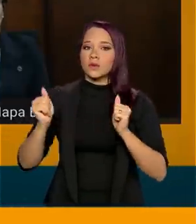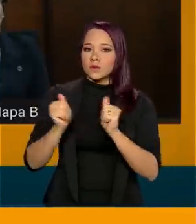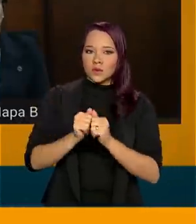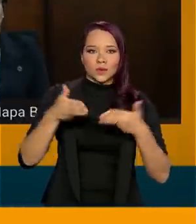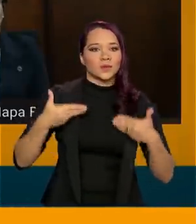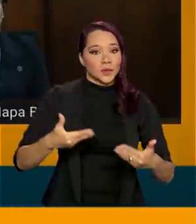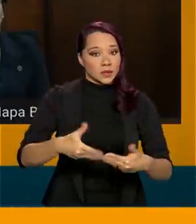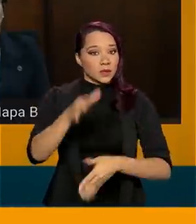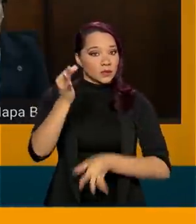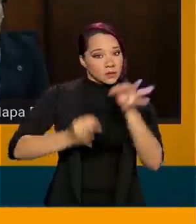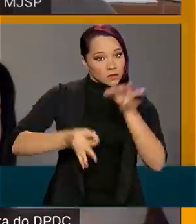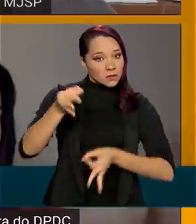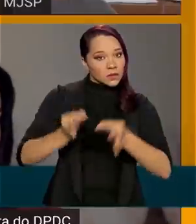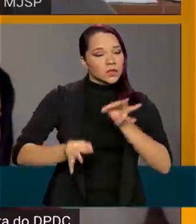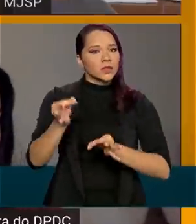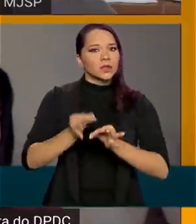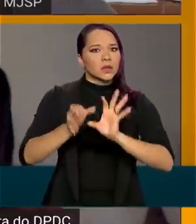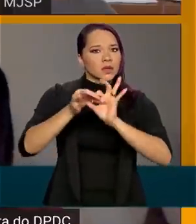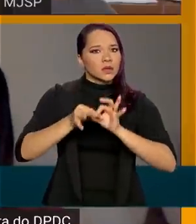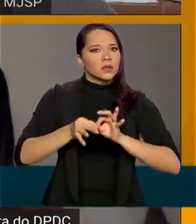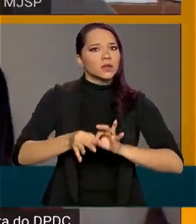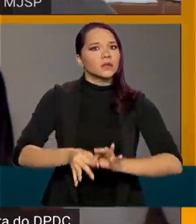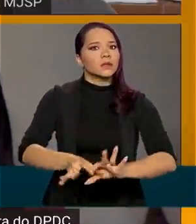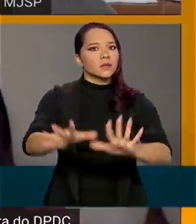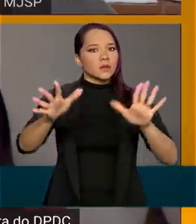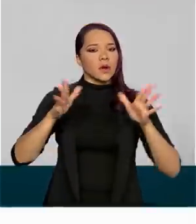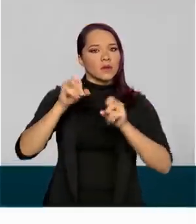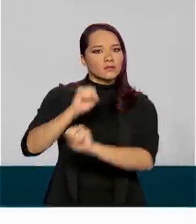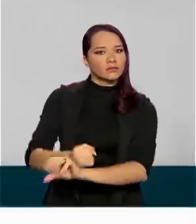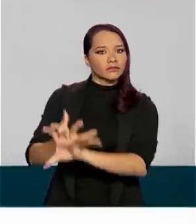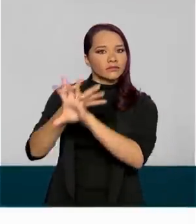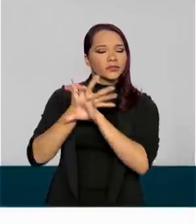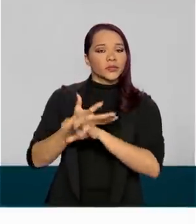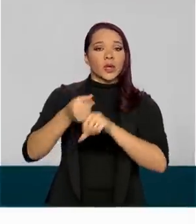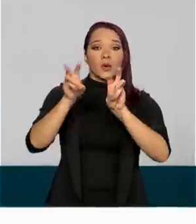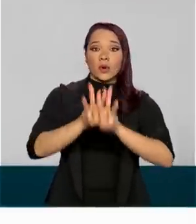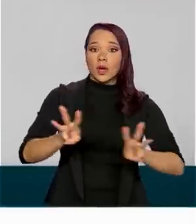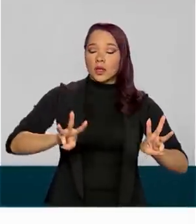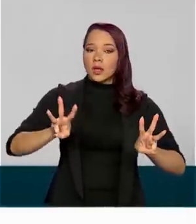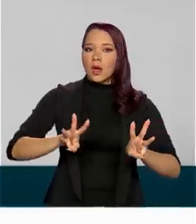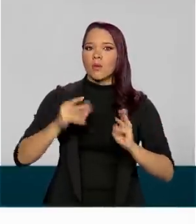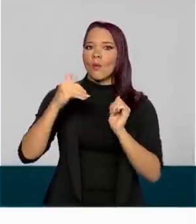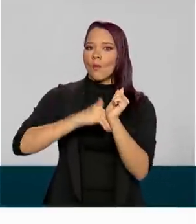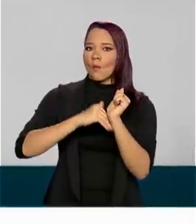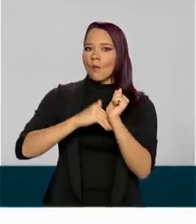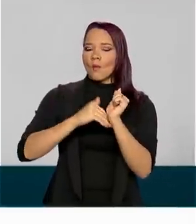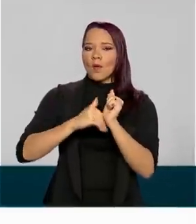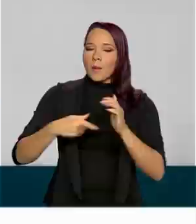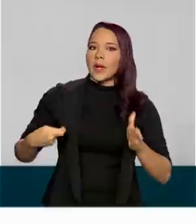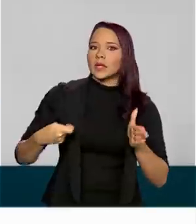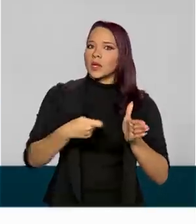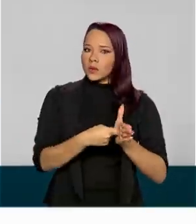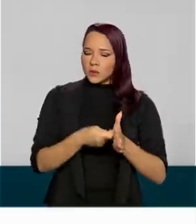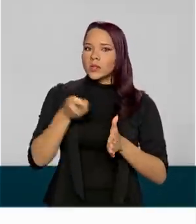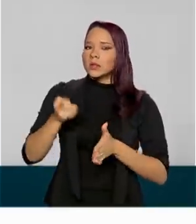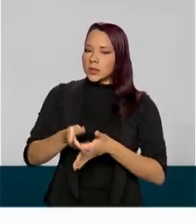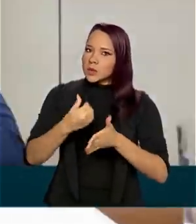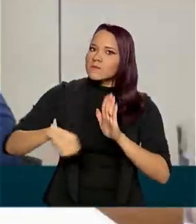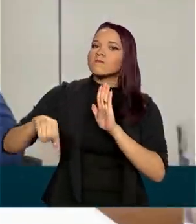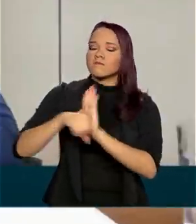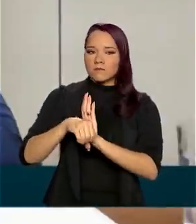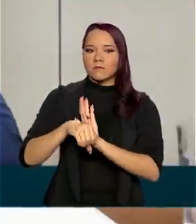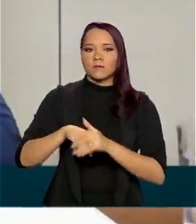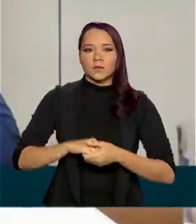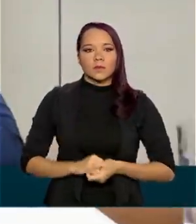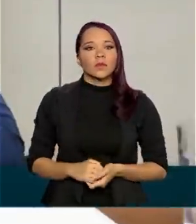com o Ministério da Justiça, lançou nessa teleconferência um canal anônimo para denúncia dessa prática criminosa.